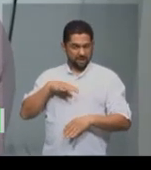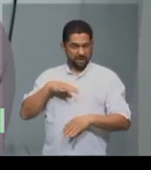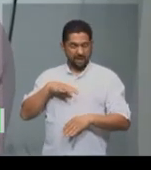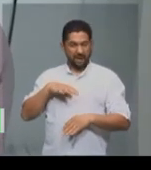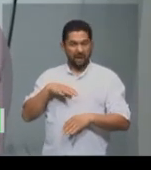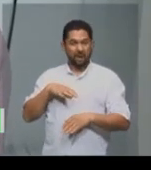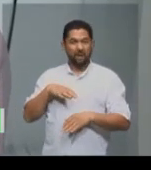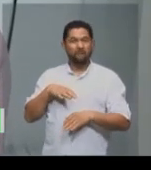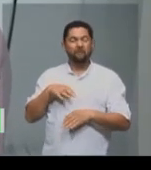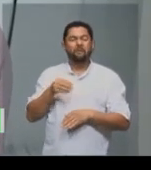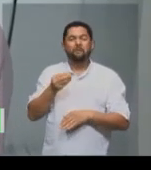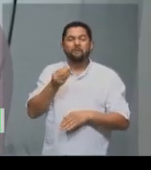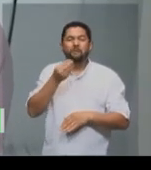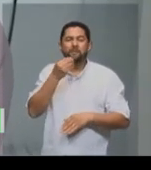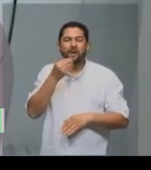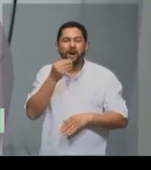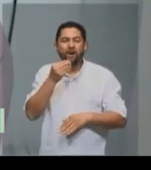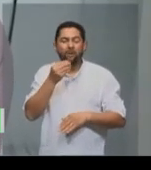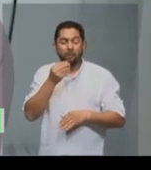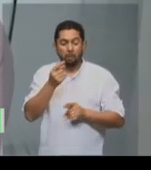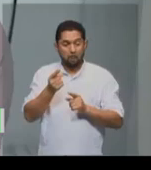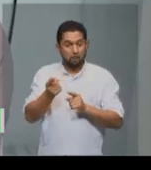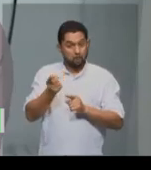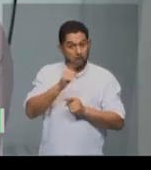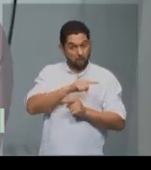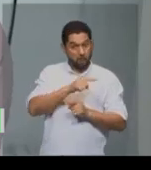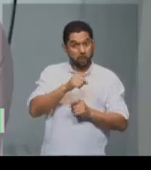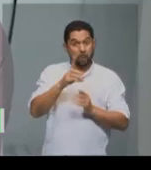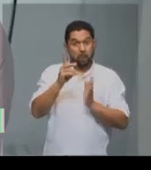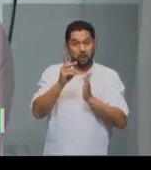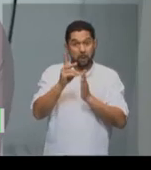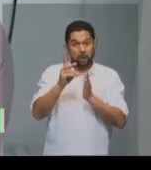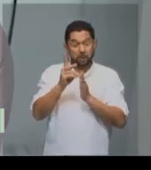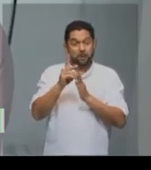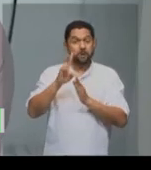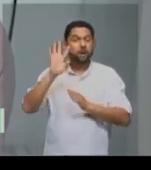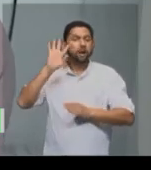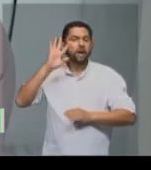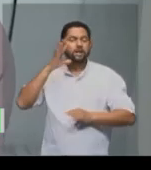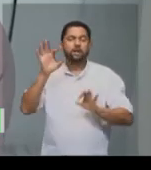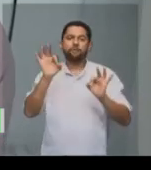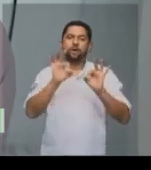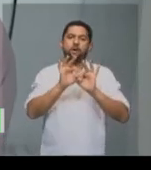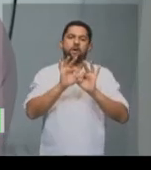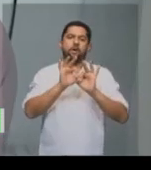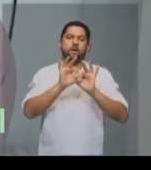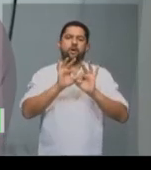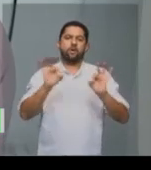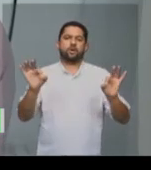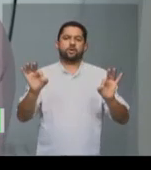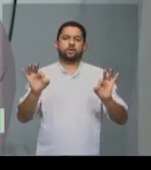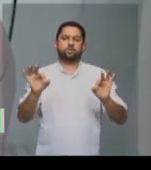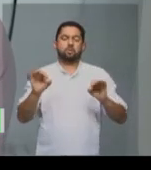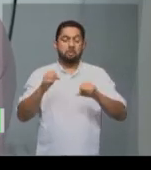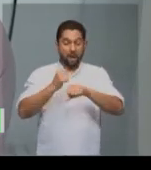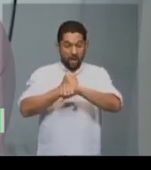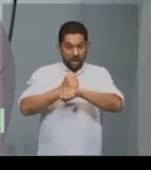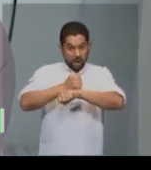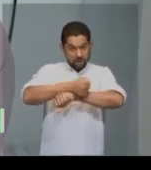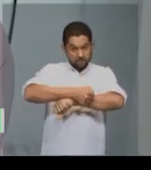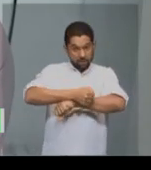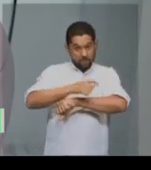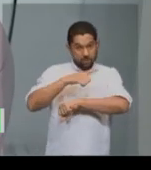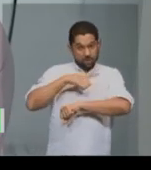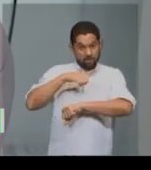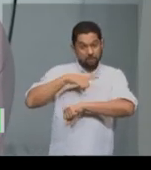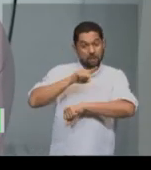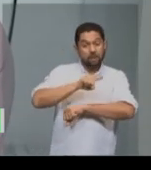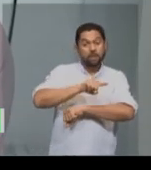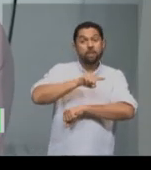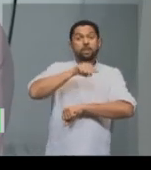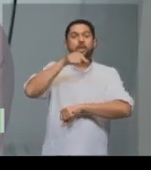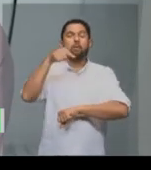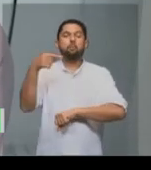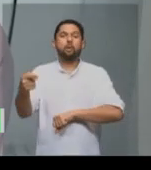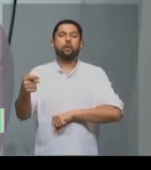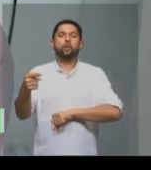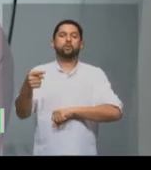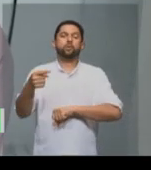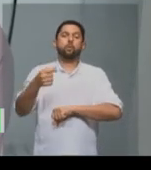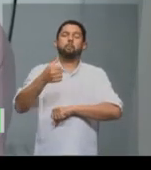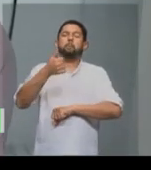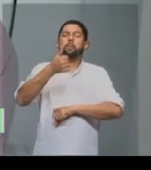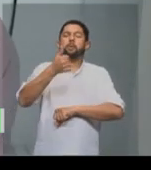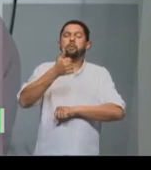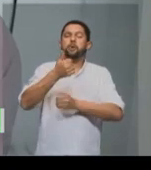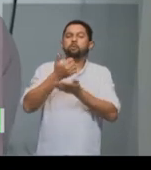curioso e atraente para o indígena. A escravização só veio após este primeiro contato. Então, o primeiro contato não